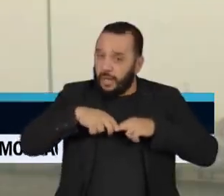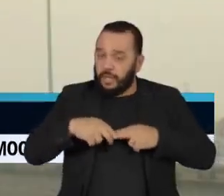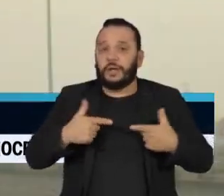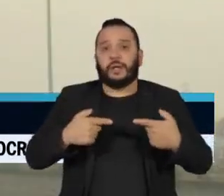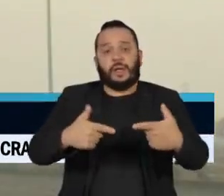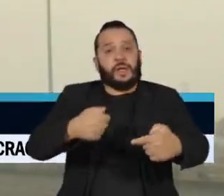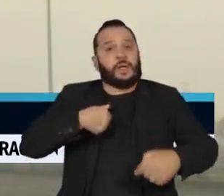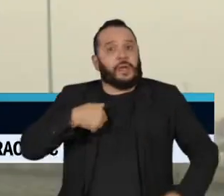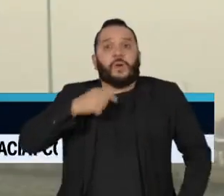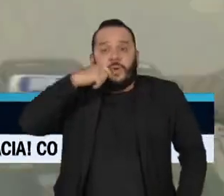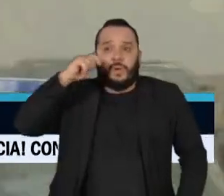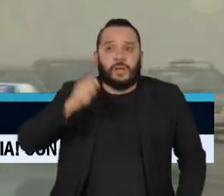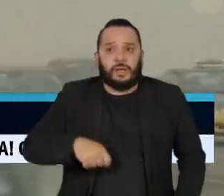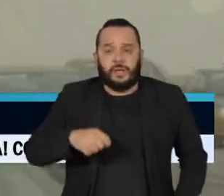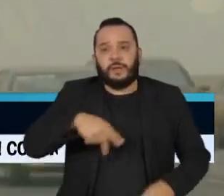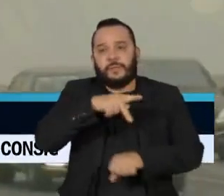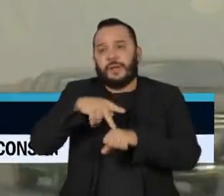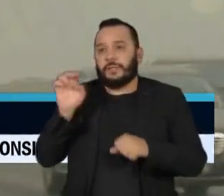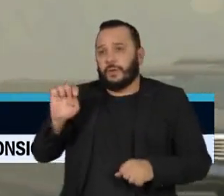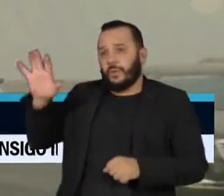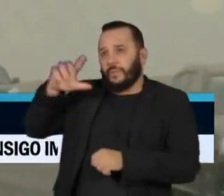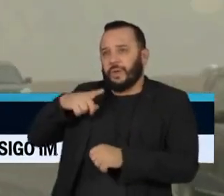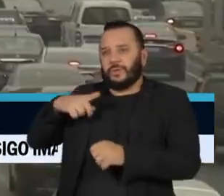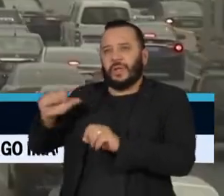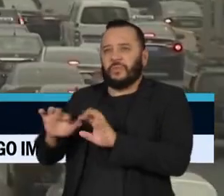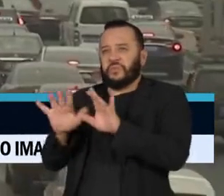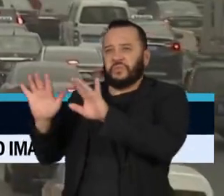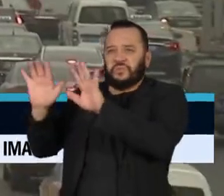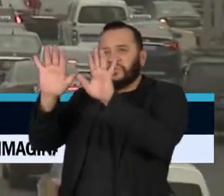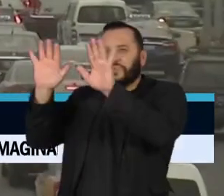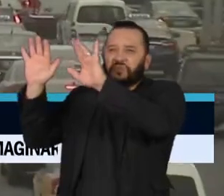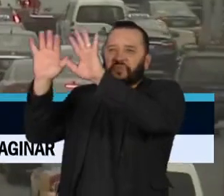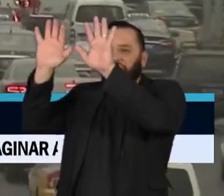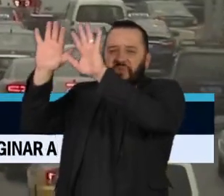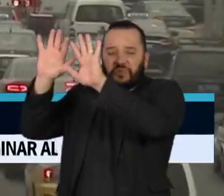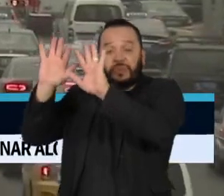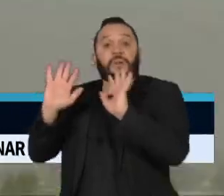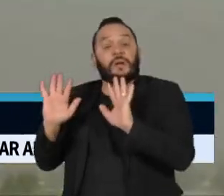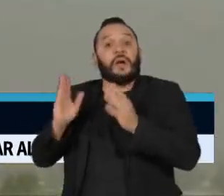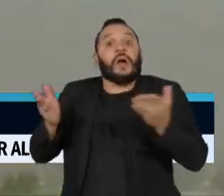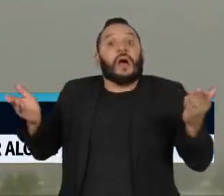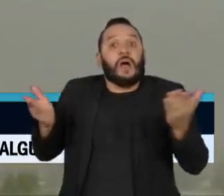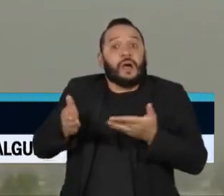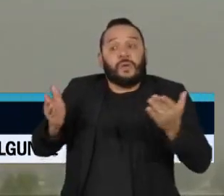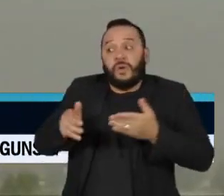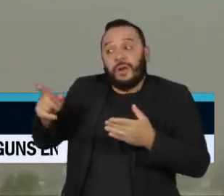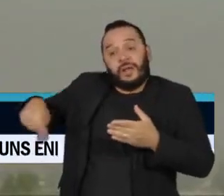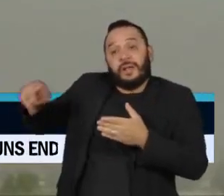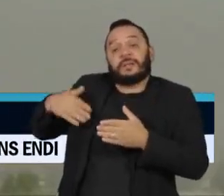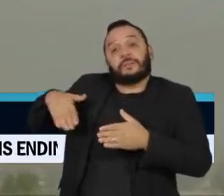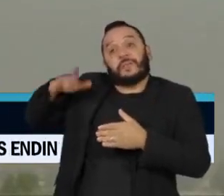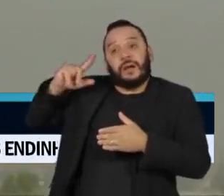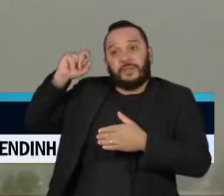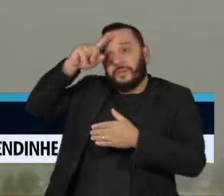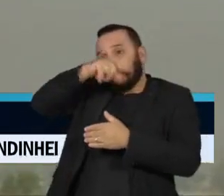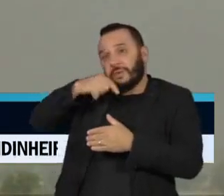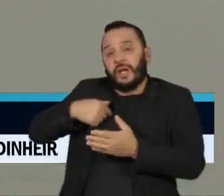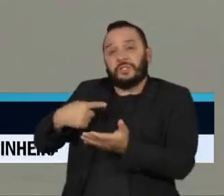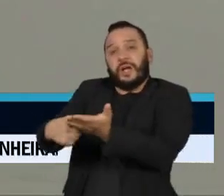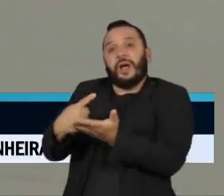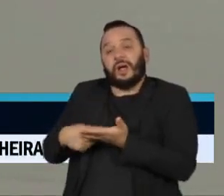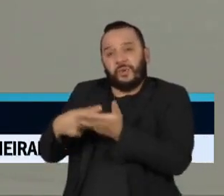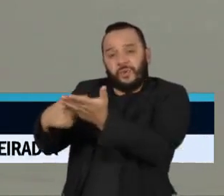europeus com grandes emissões de gases do efeito estufa podem ter, daqui para frente, mais dificuldade em cumprir os